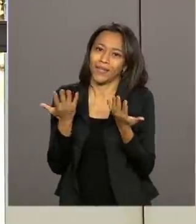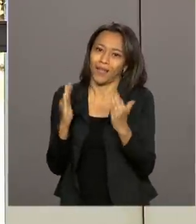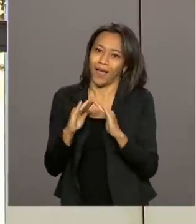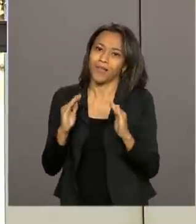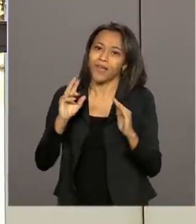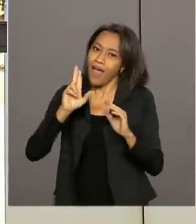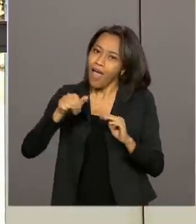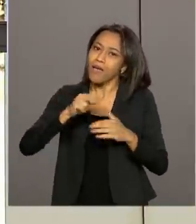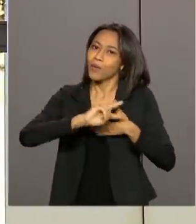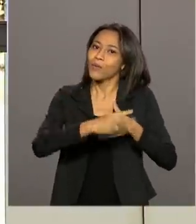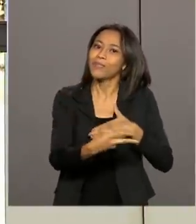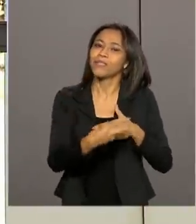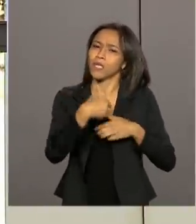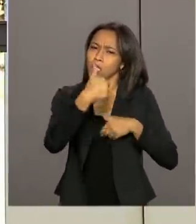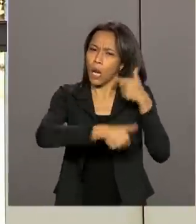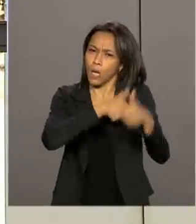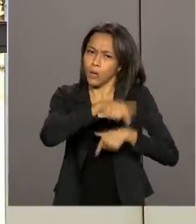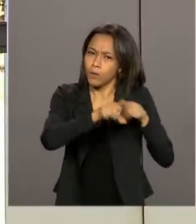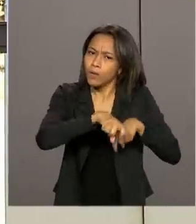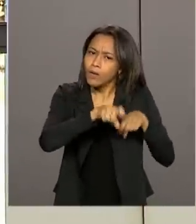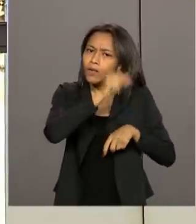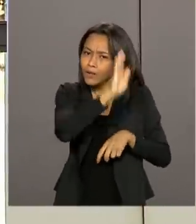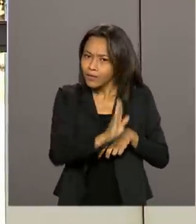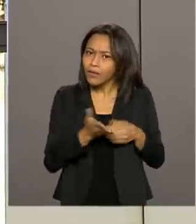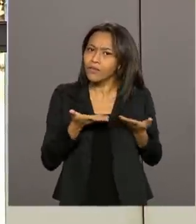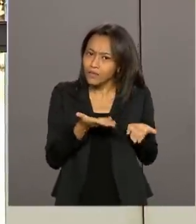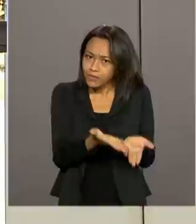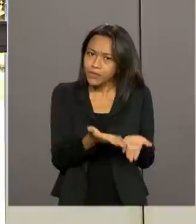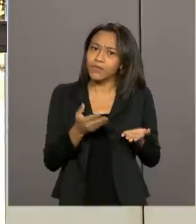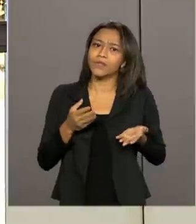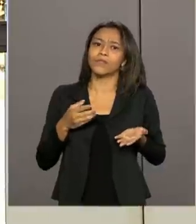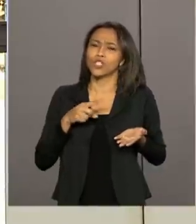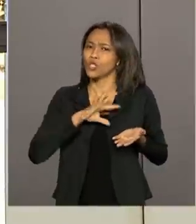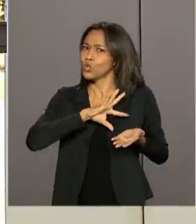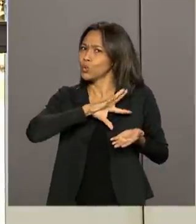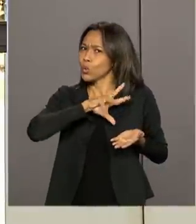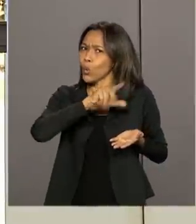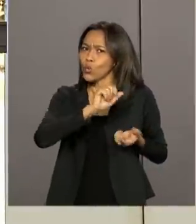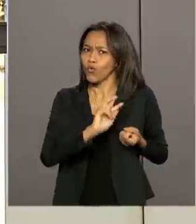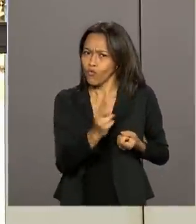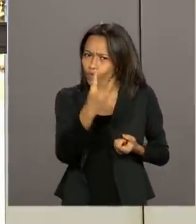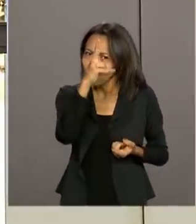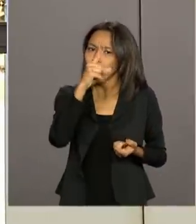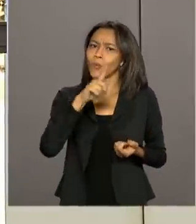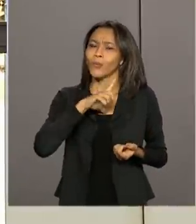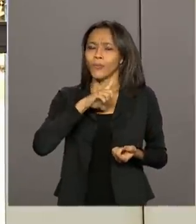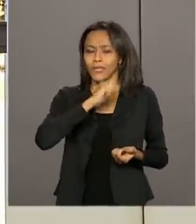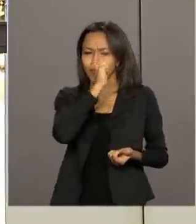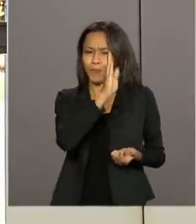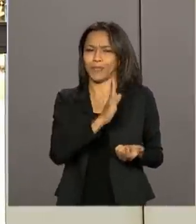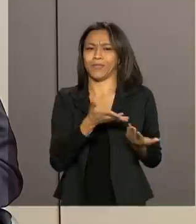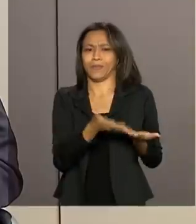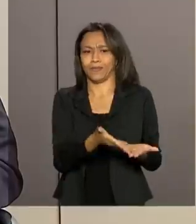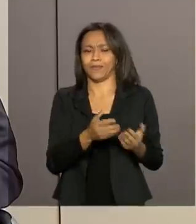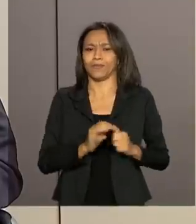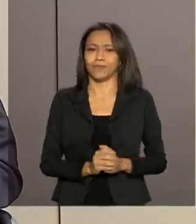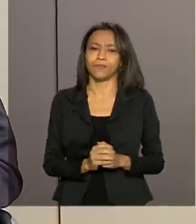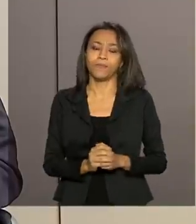fruto do trabalho dos agricultores brasileiros e de toda essa cadeia de valor que é gerada aqui dentro do nosso país.